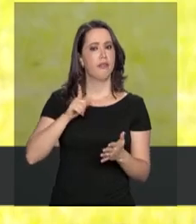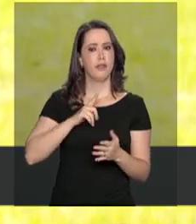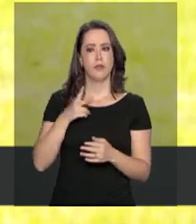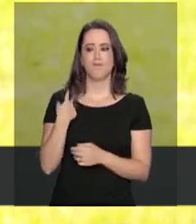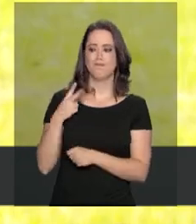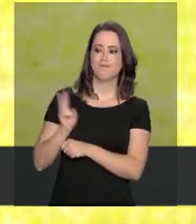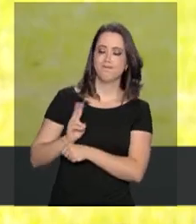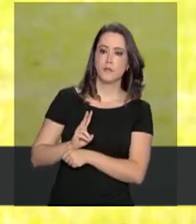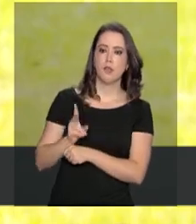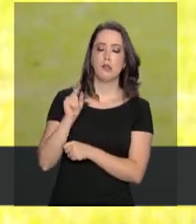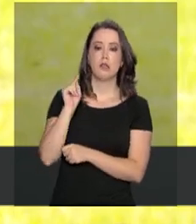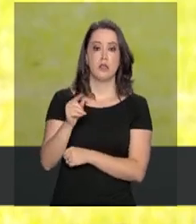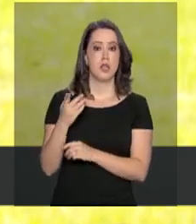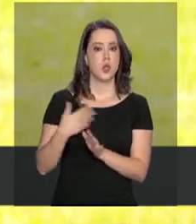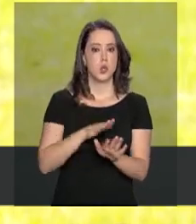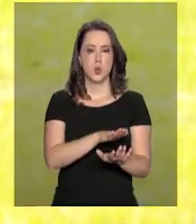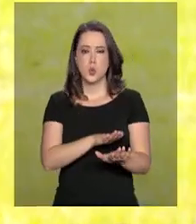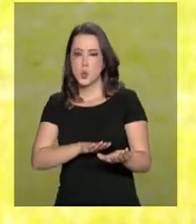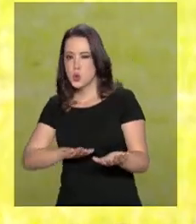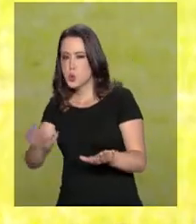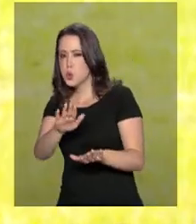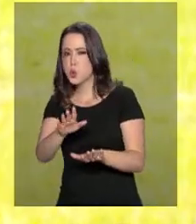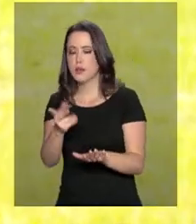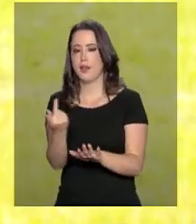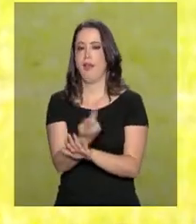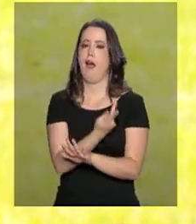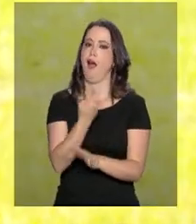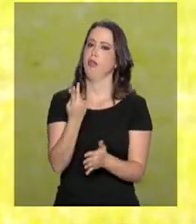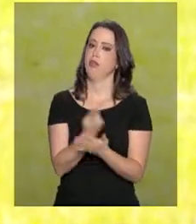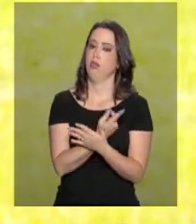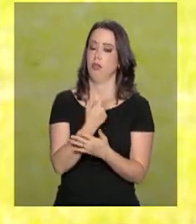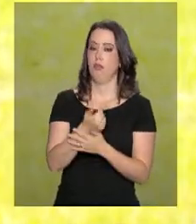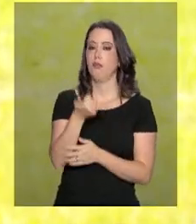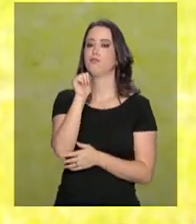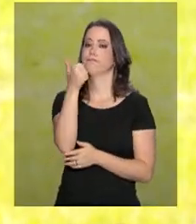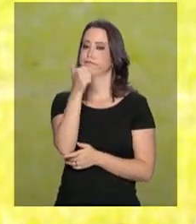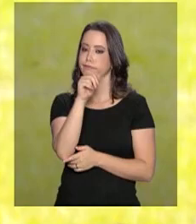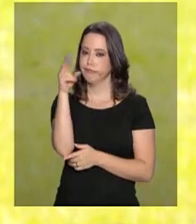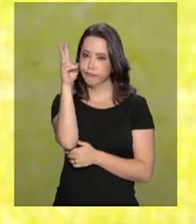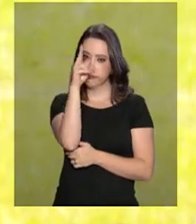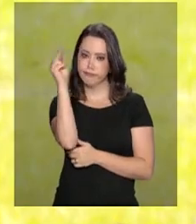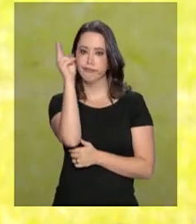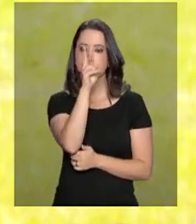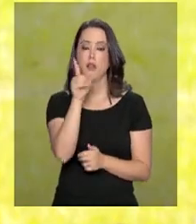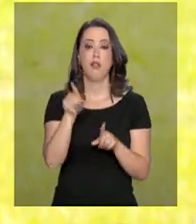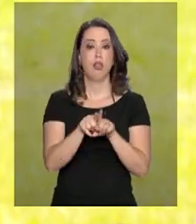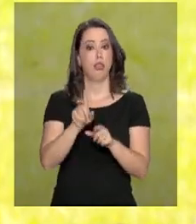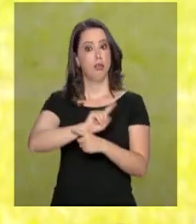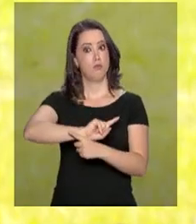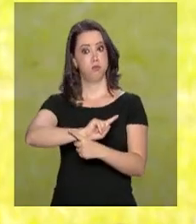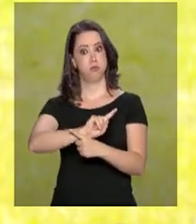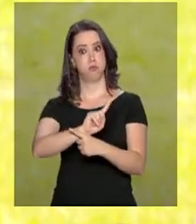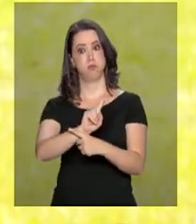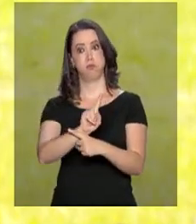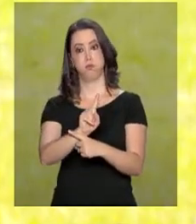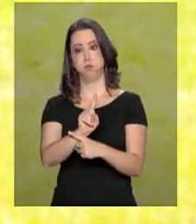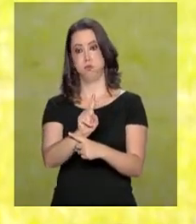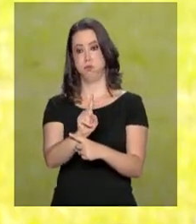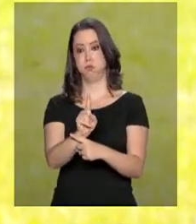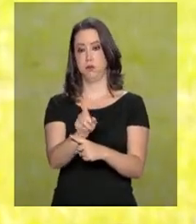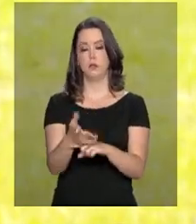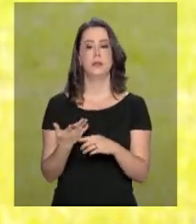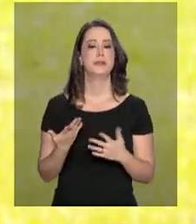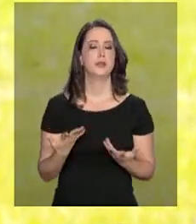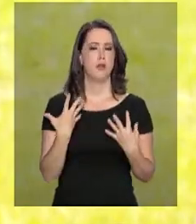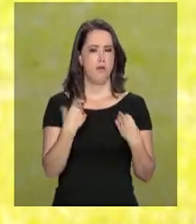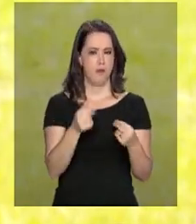flagrantes de ultrapassagens irregulares, embriaguez ao volante e também excesso de velocidade. Para abordar